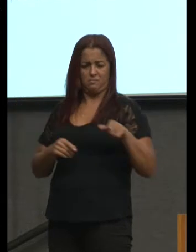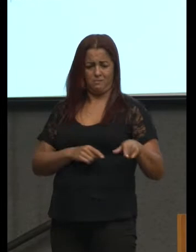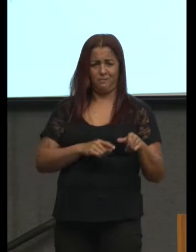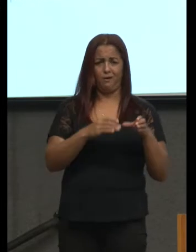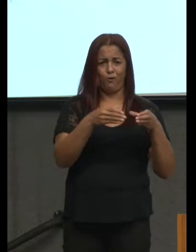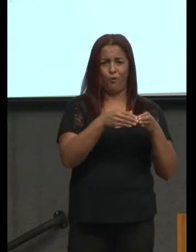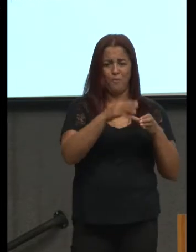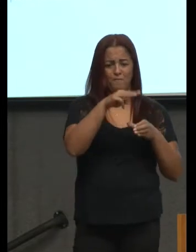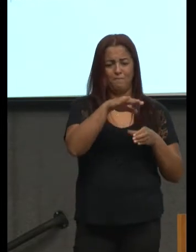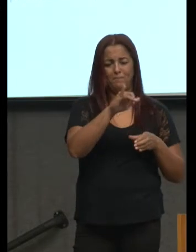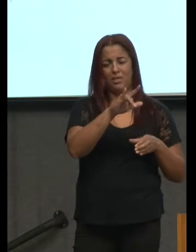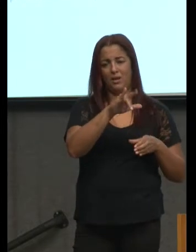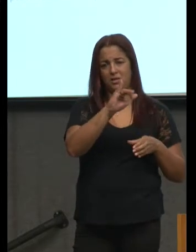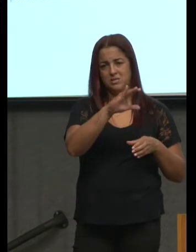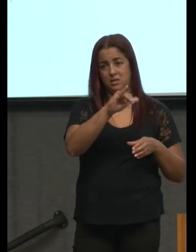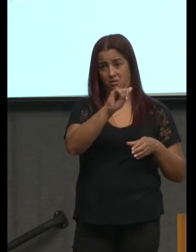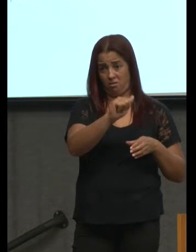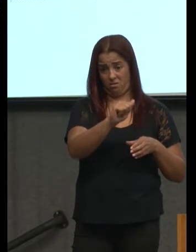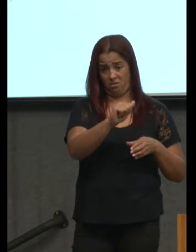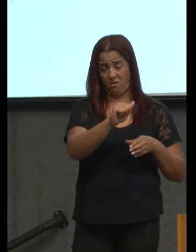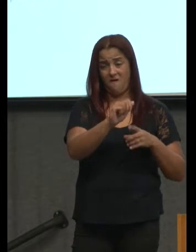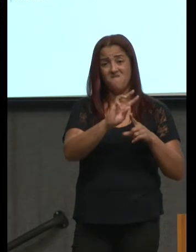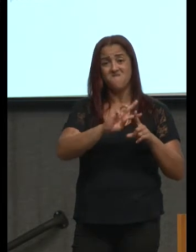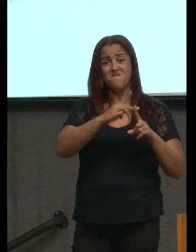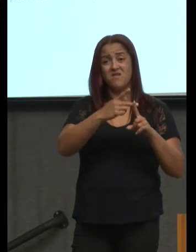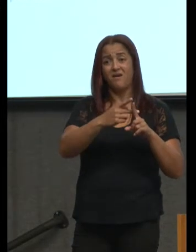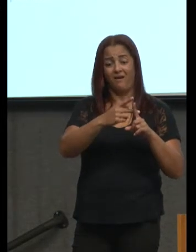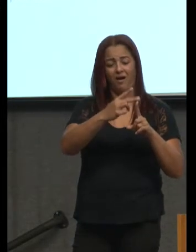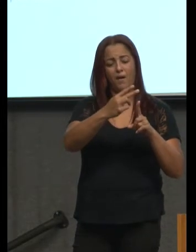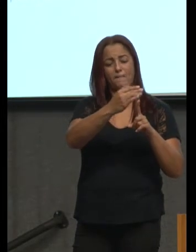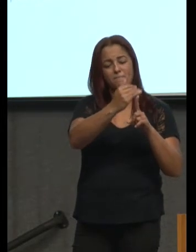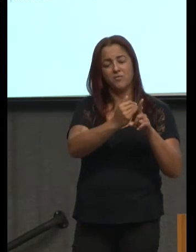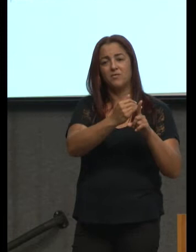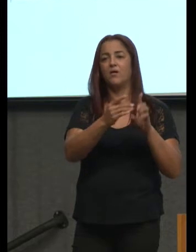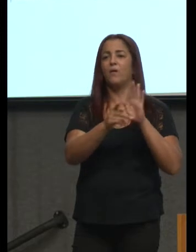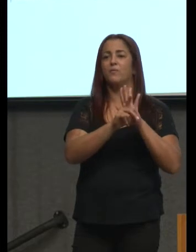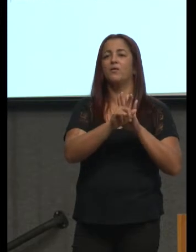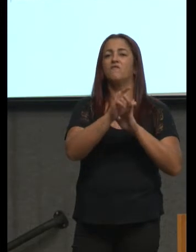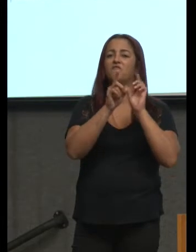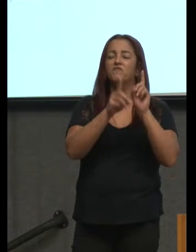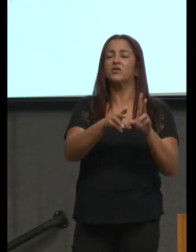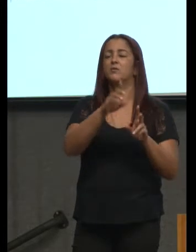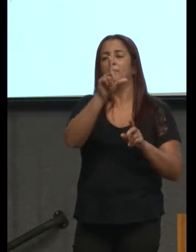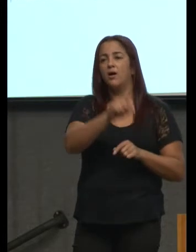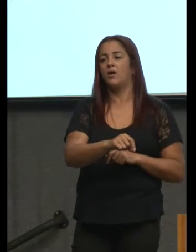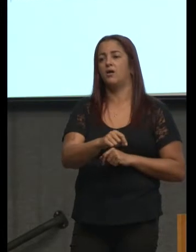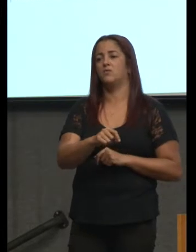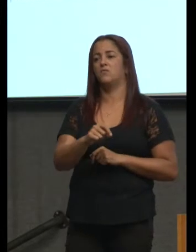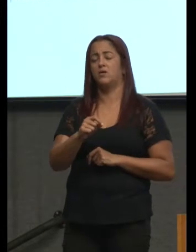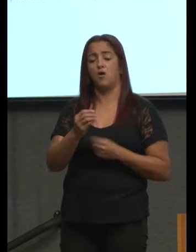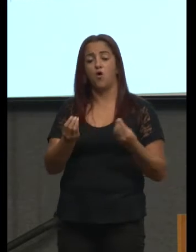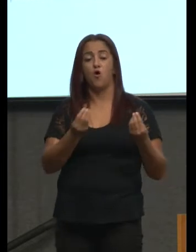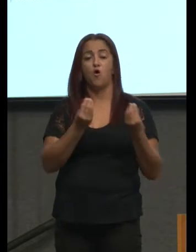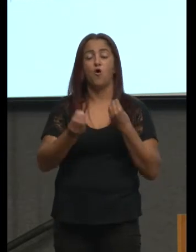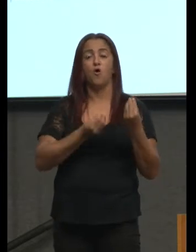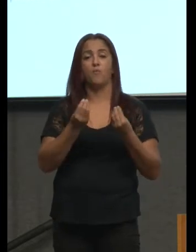simplesmente o dobro por outro lado como é que eles compensam como é que isso é uma estratégia